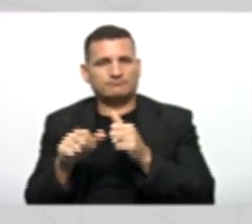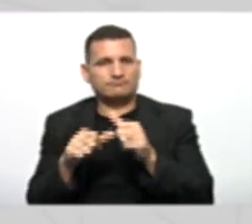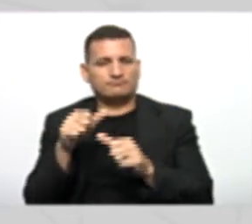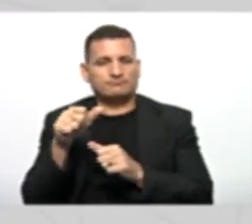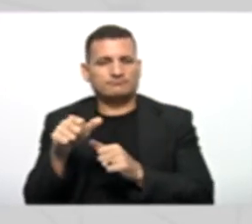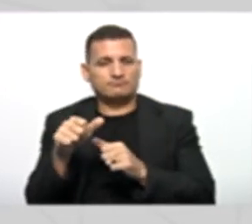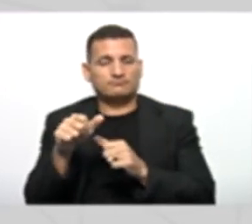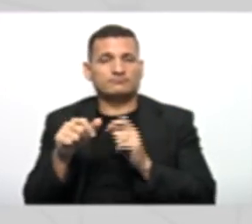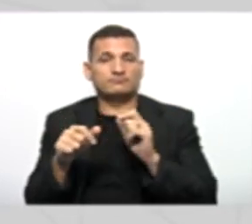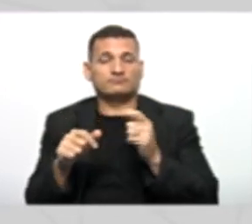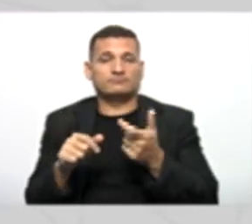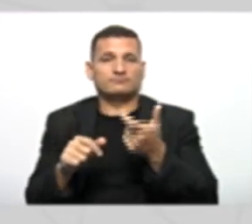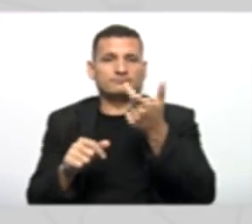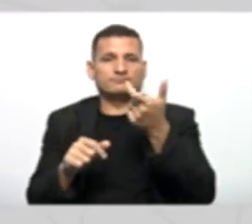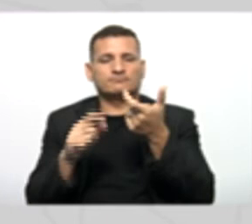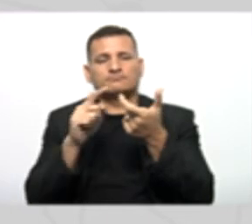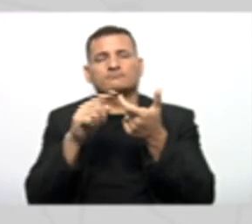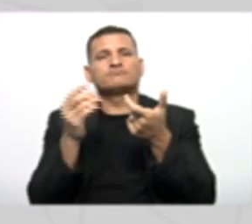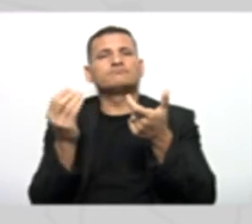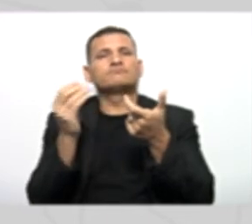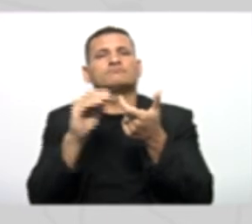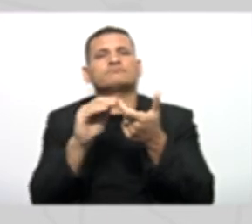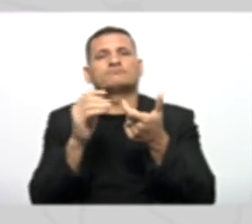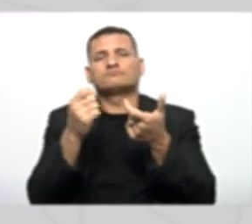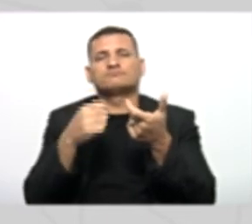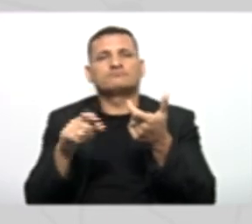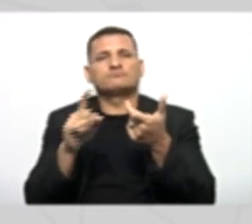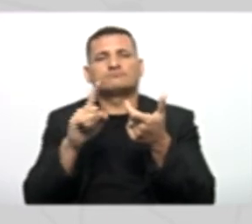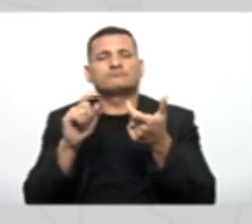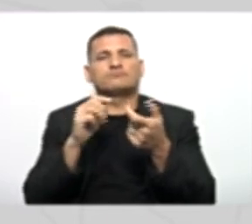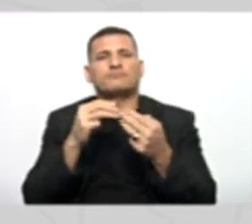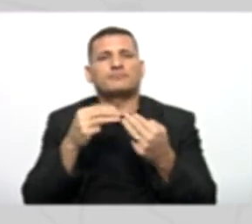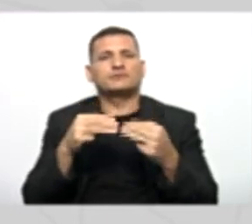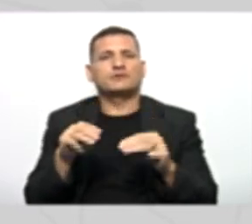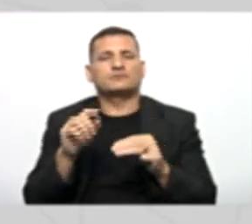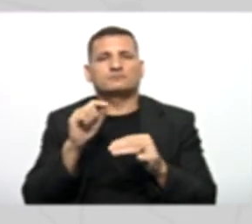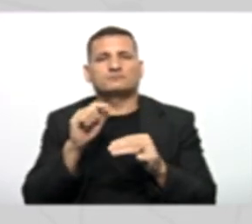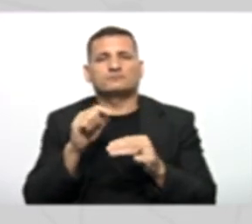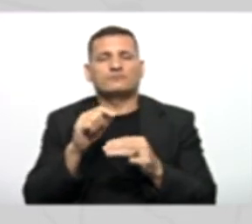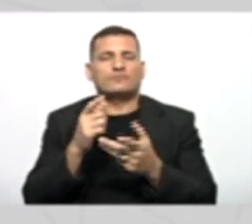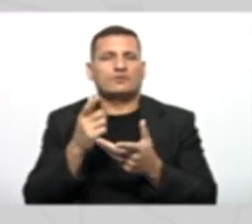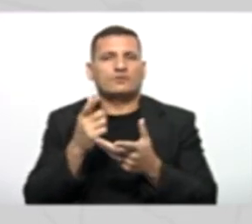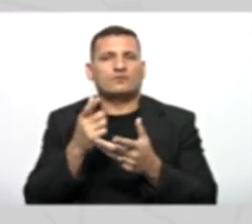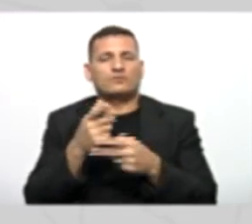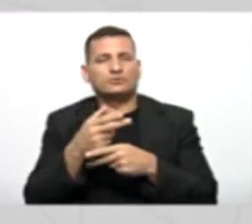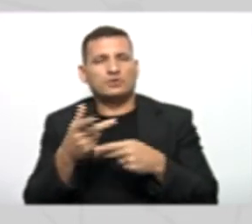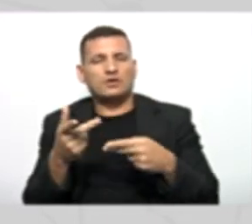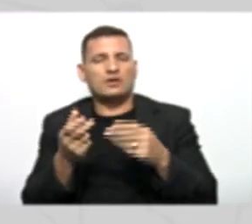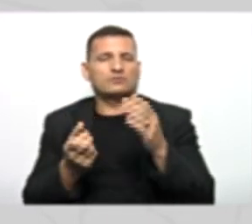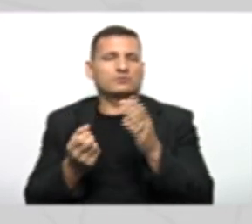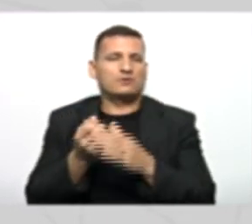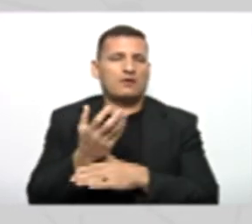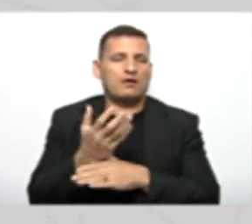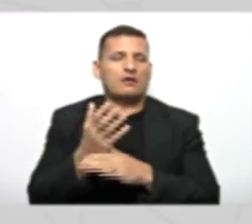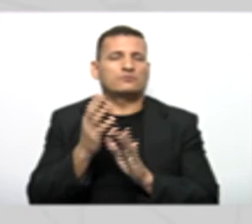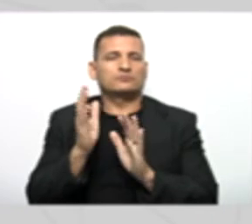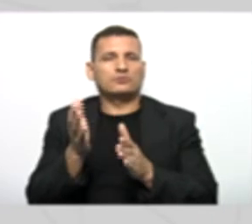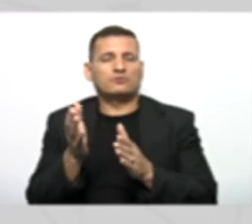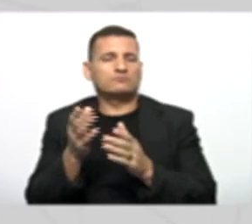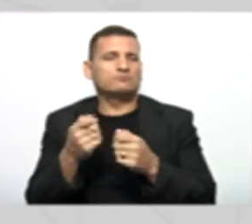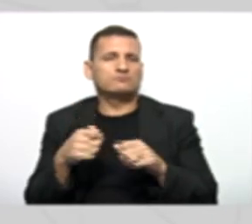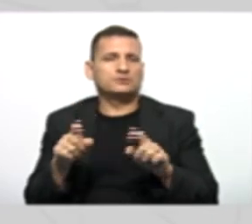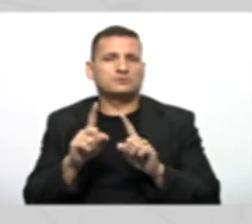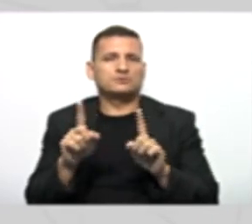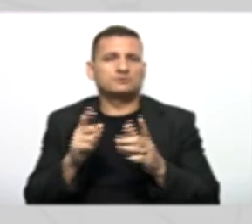Na classe Pai Colocar aquela Mensagem aqui No final Dizendo Que o objeto Foi criado Com sucesso Não é preciso Não é